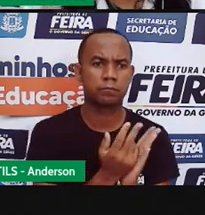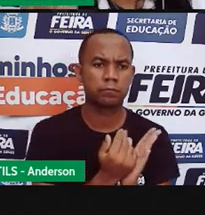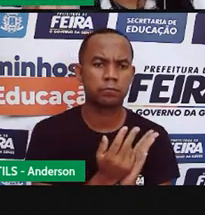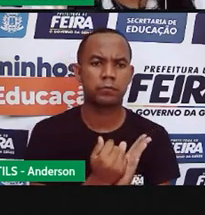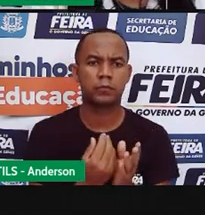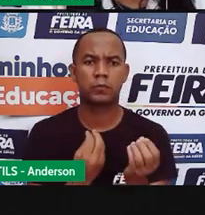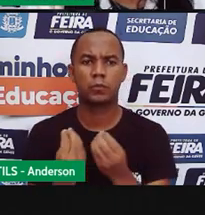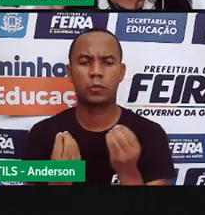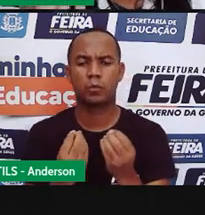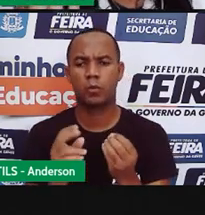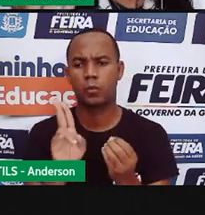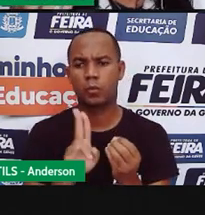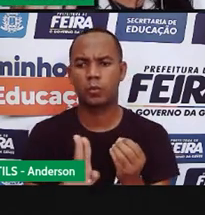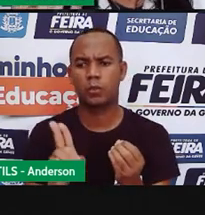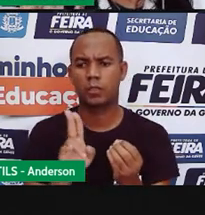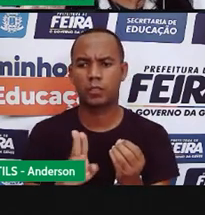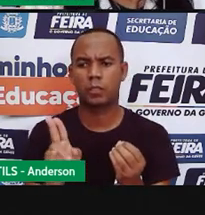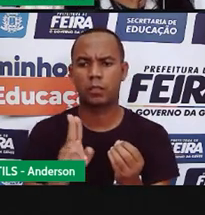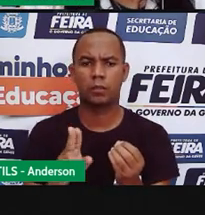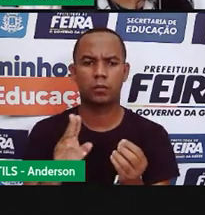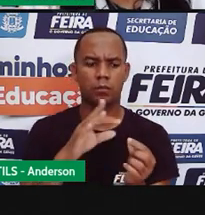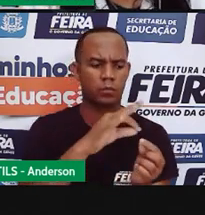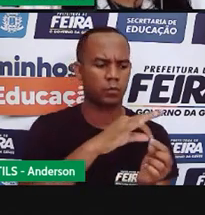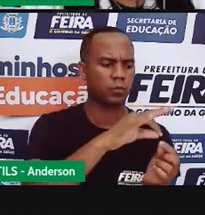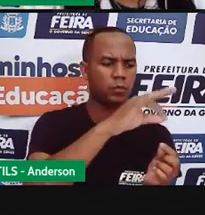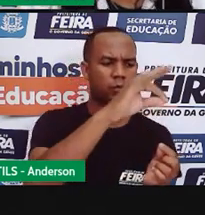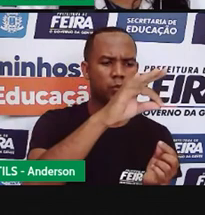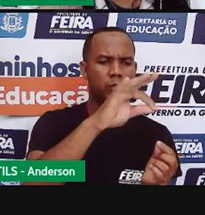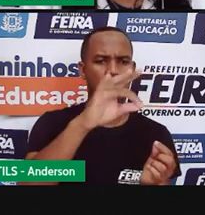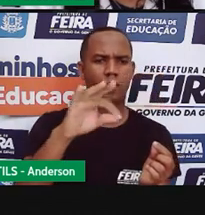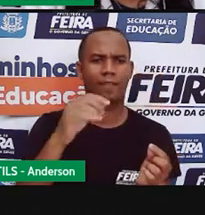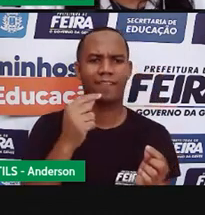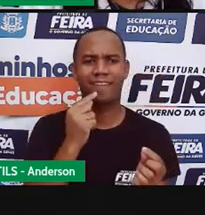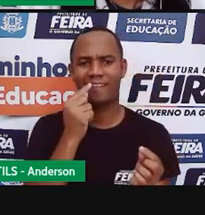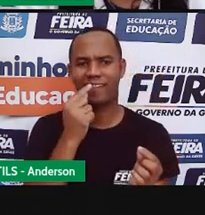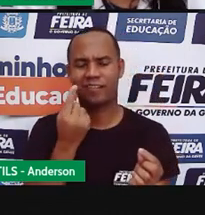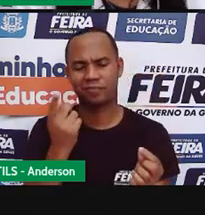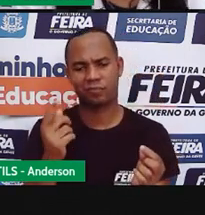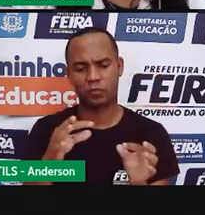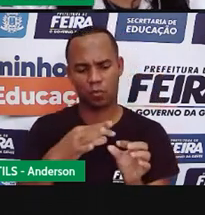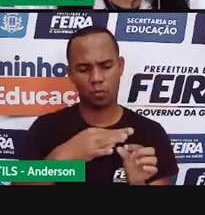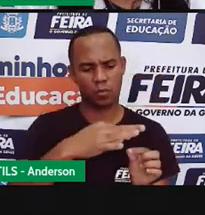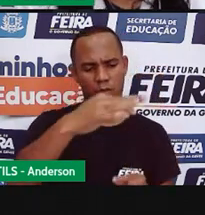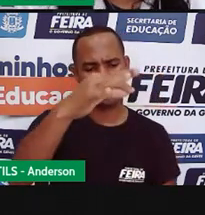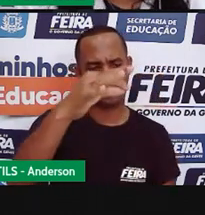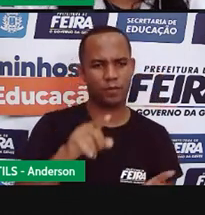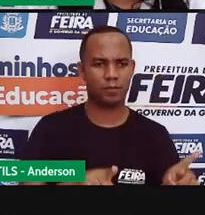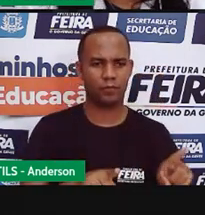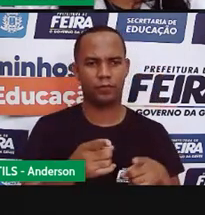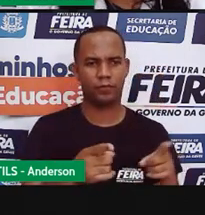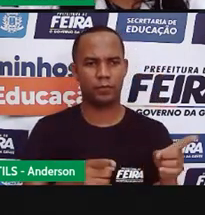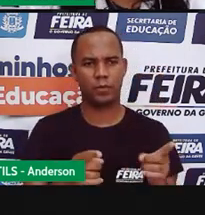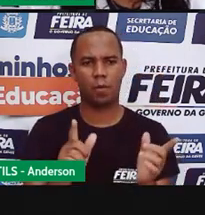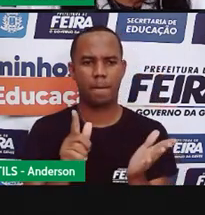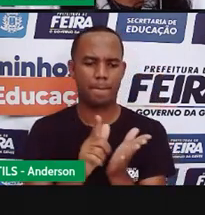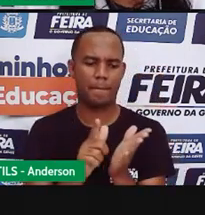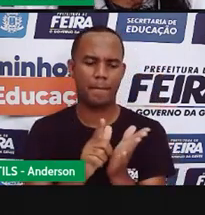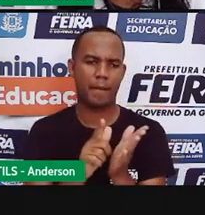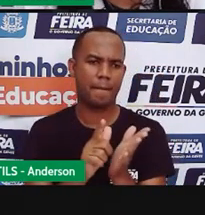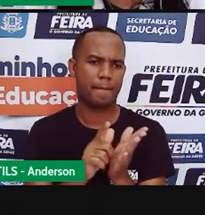utilizando palitos palitos de fósforo palitos de gênes palitos de churrasco pedacinhos de papel